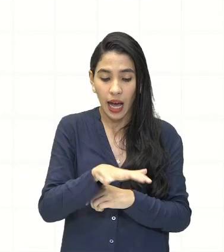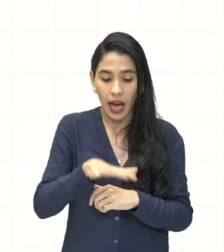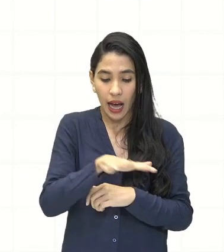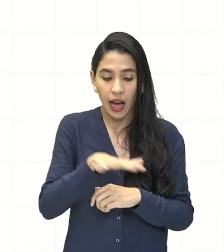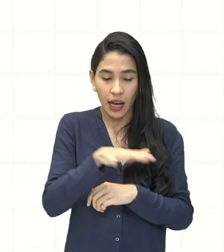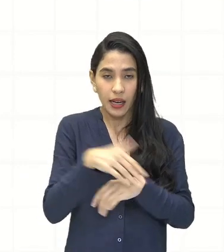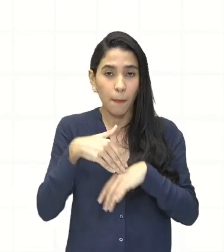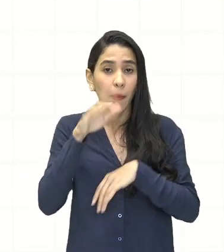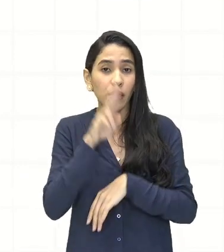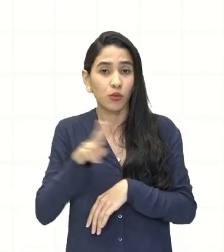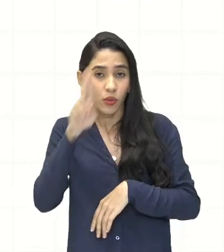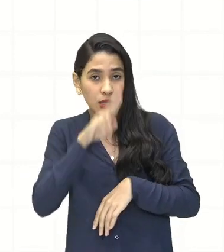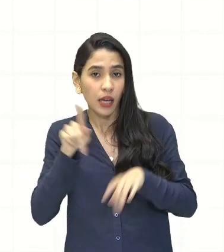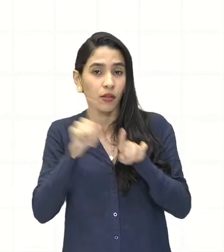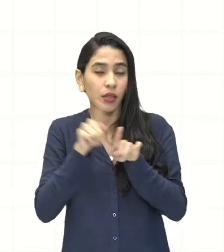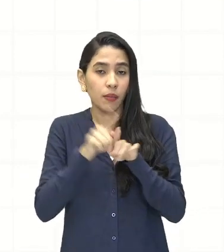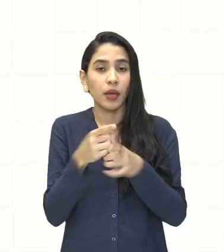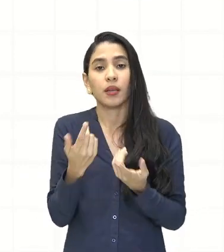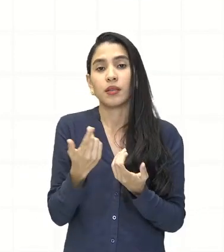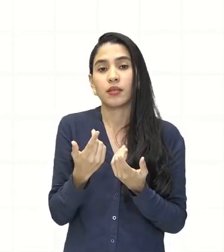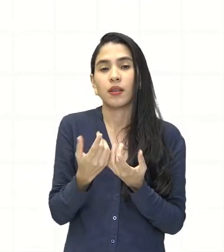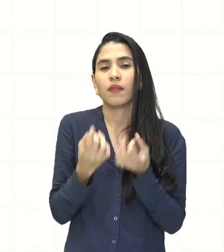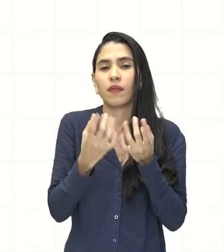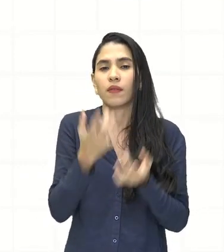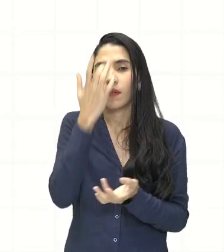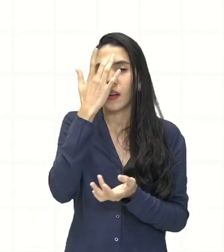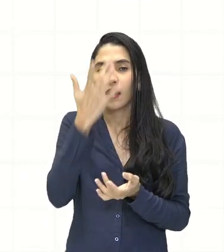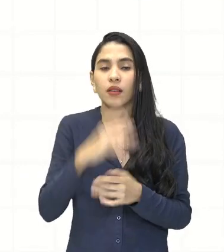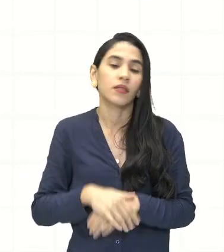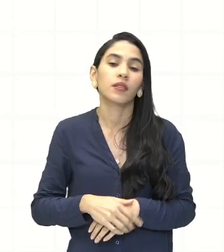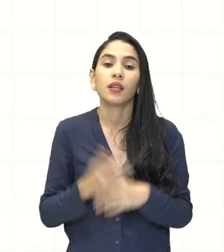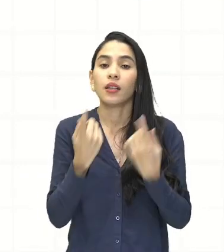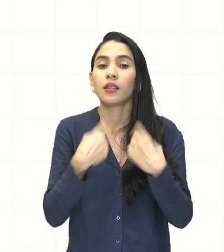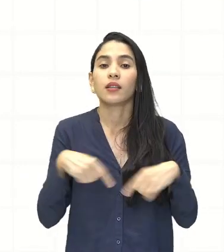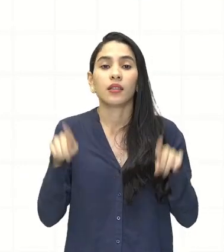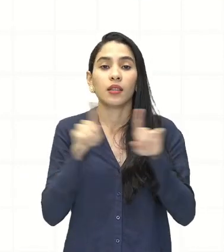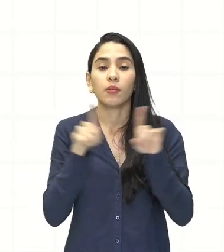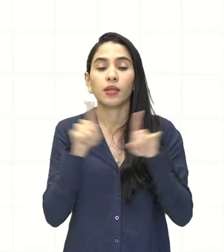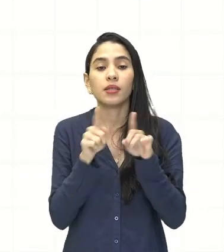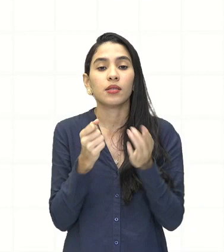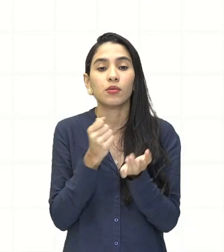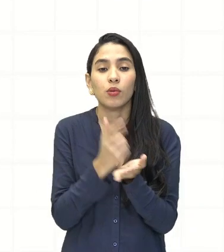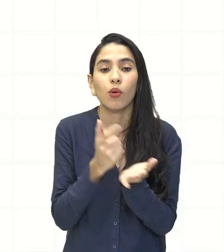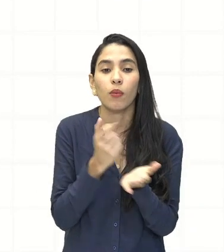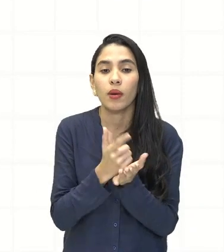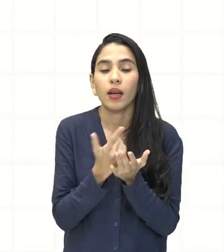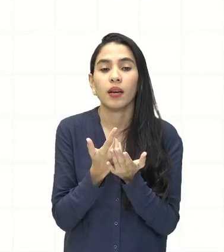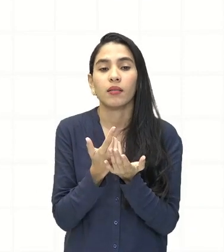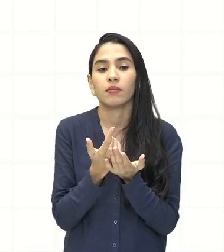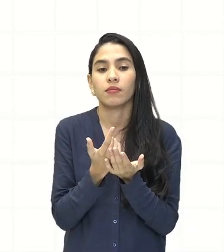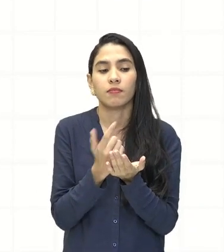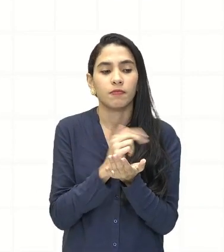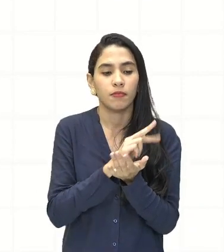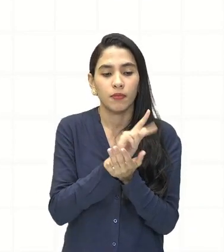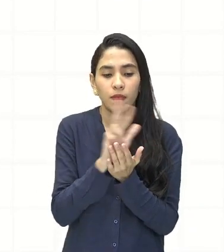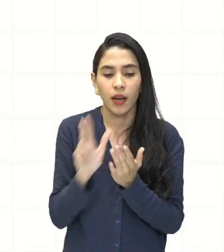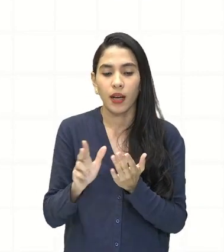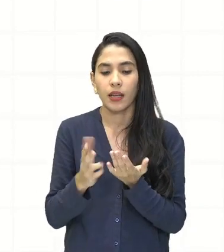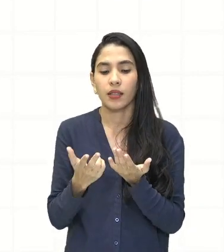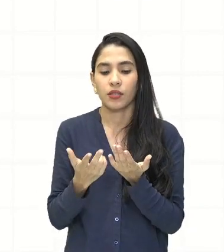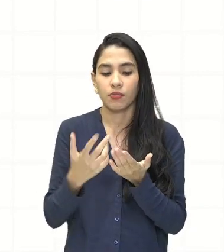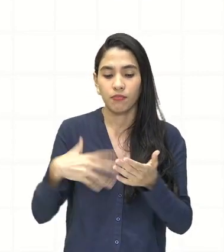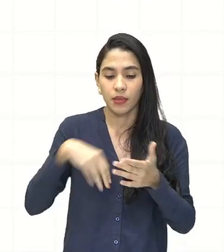comercializados. Favorecendo o quê? Que eles não precisem comprar muitas coisas para abastecer o mercado